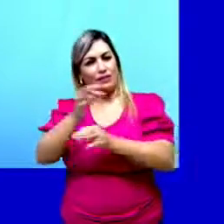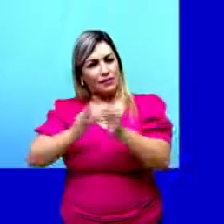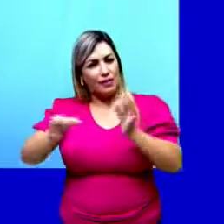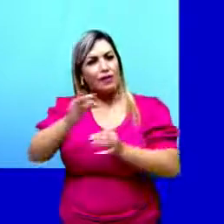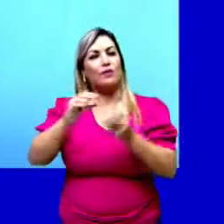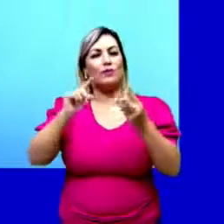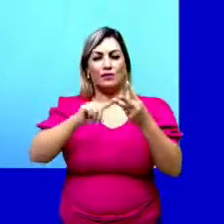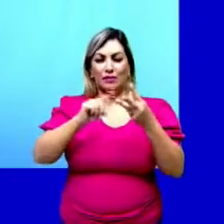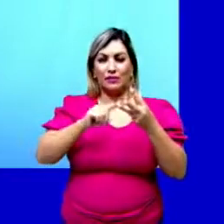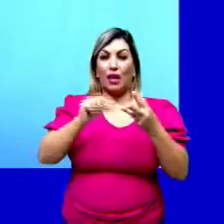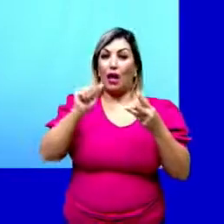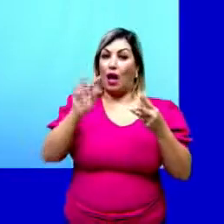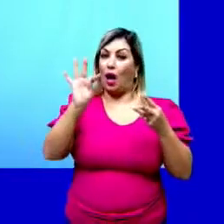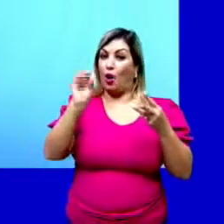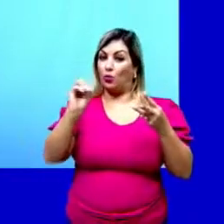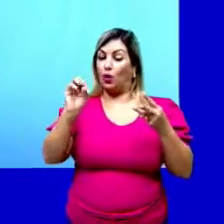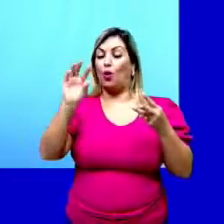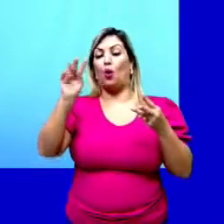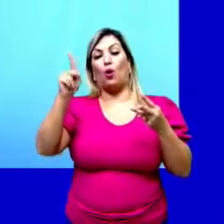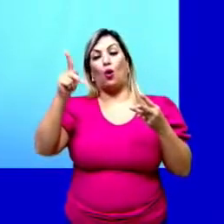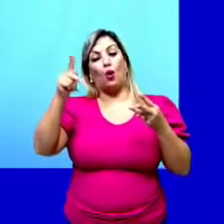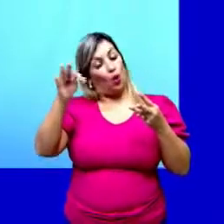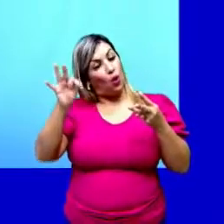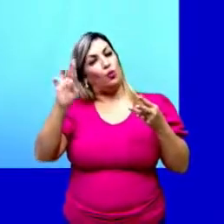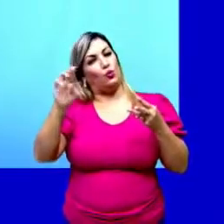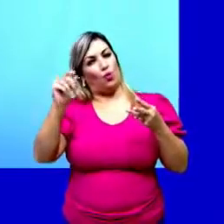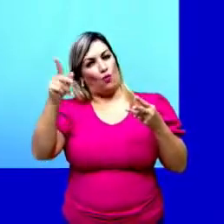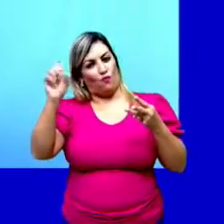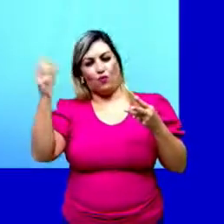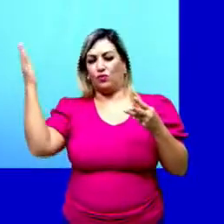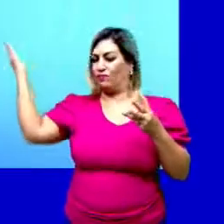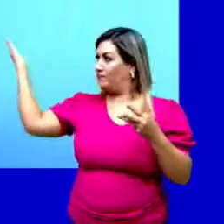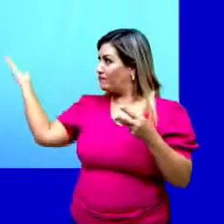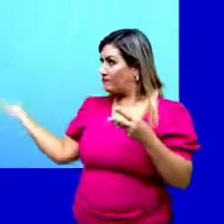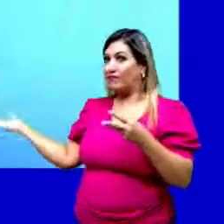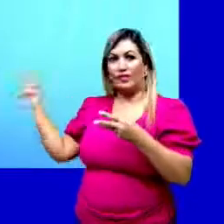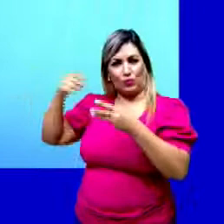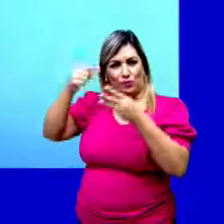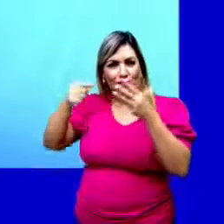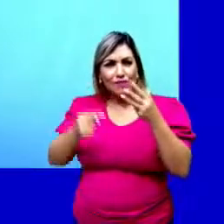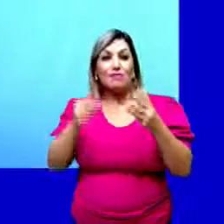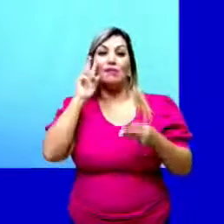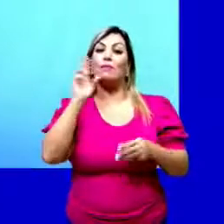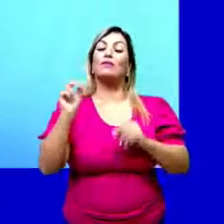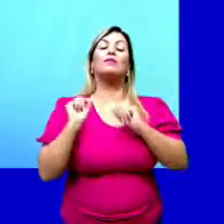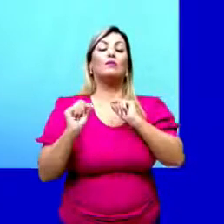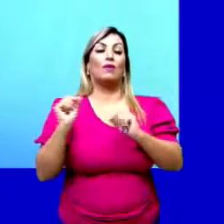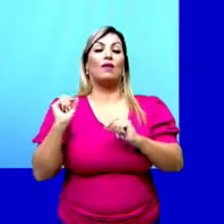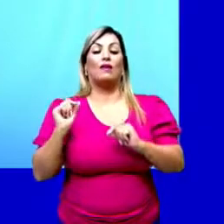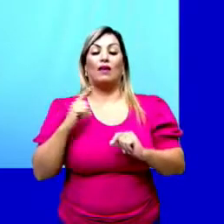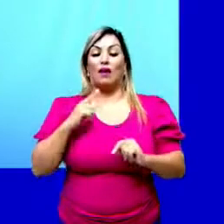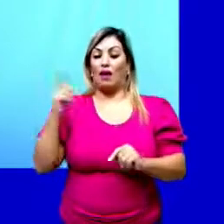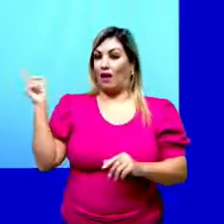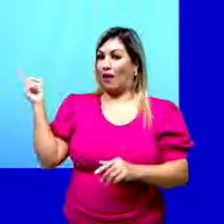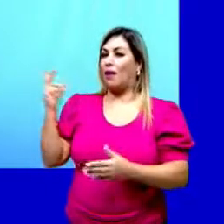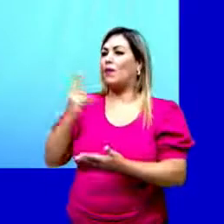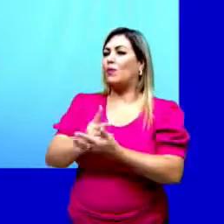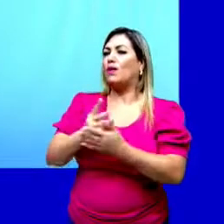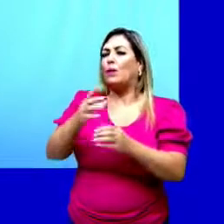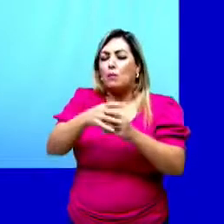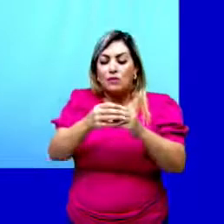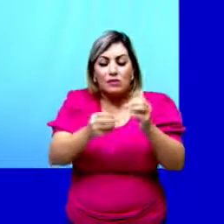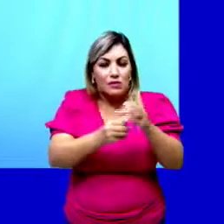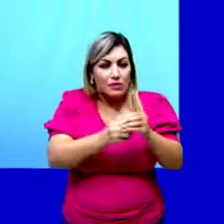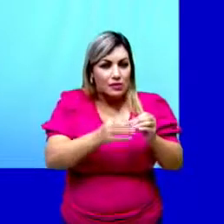autótrofos ou autotróficos. Consegue lembrar o que isso representa? Olha só, o que é mesmo uma